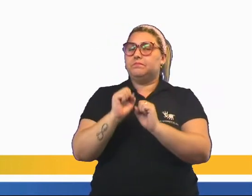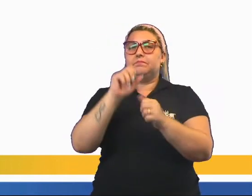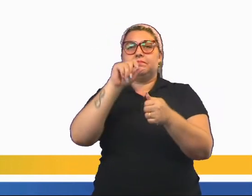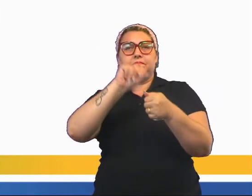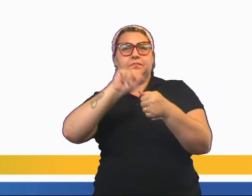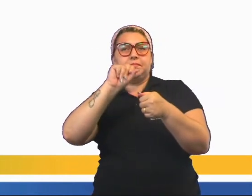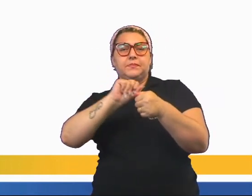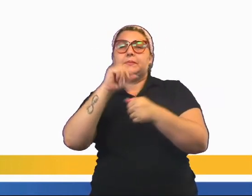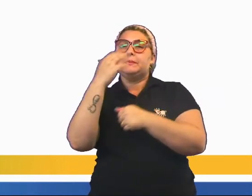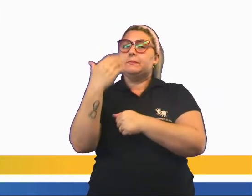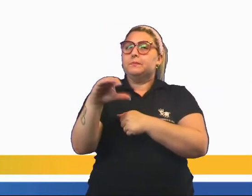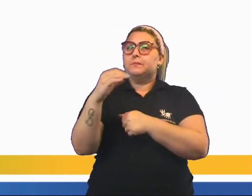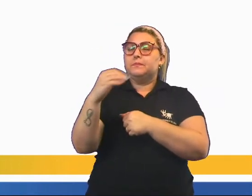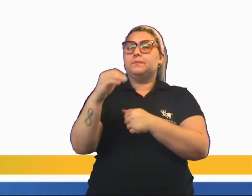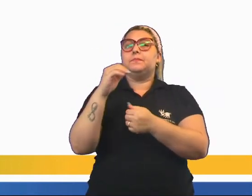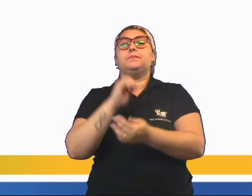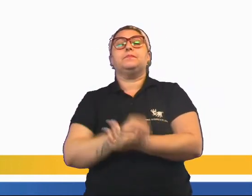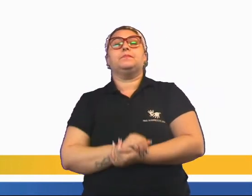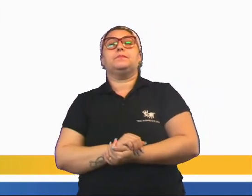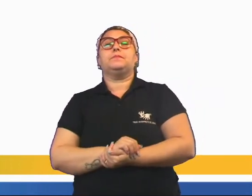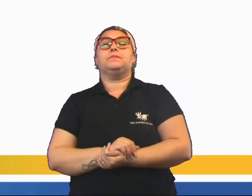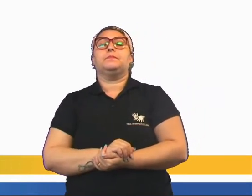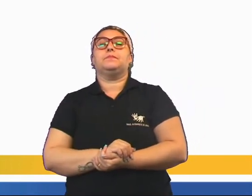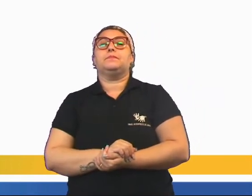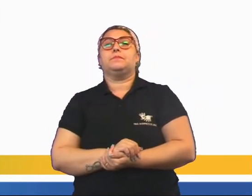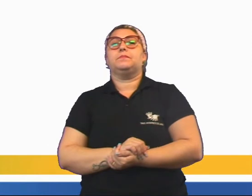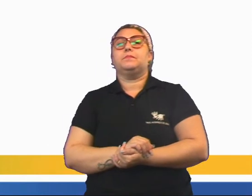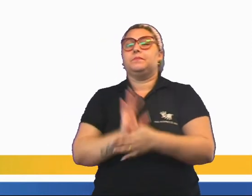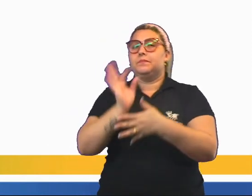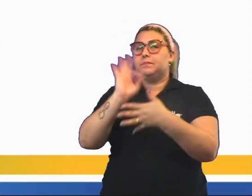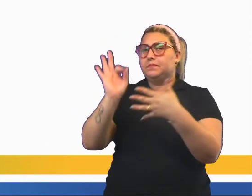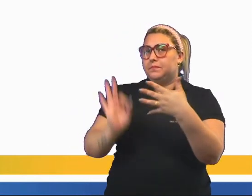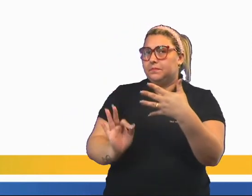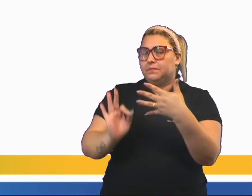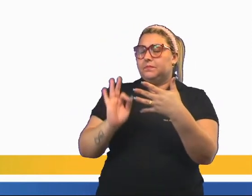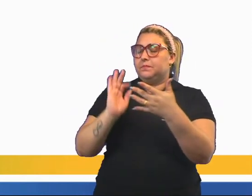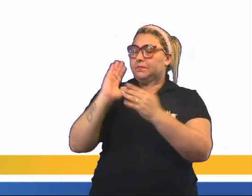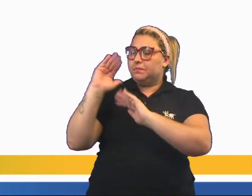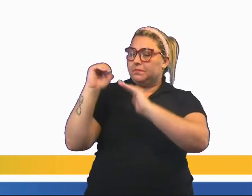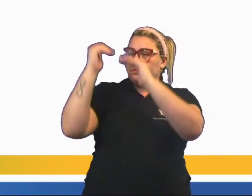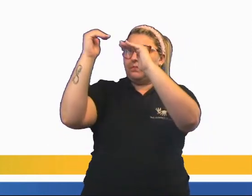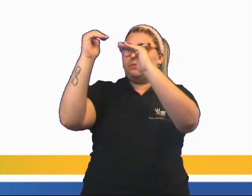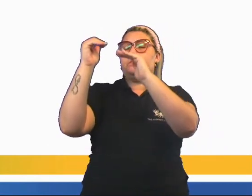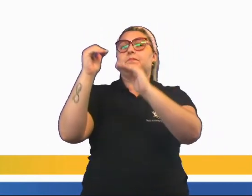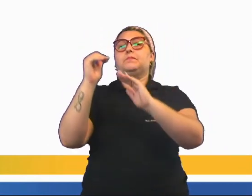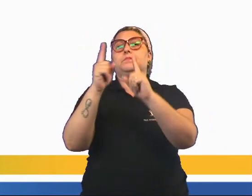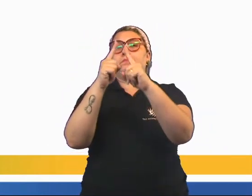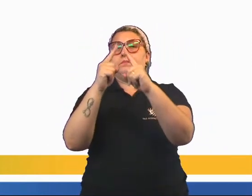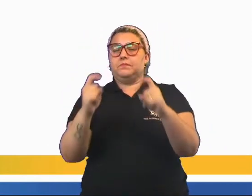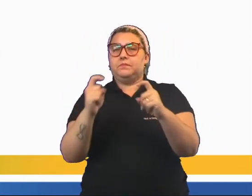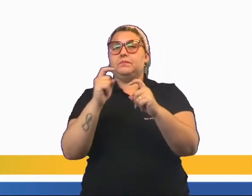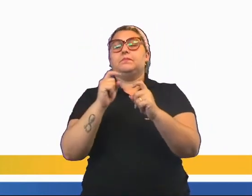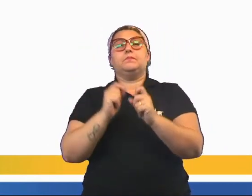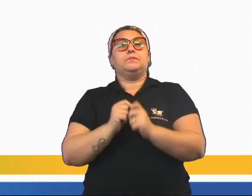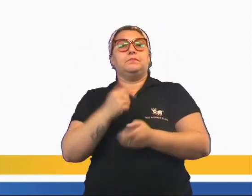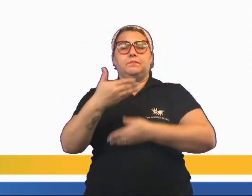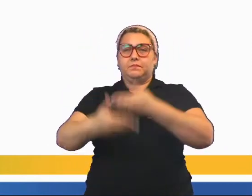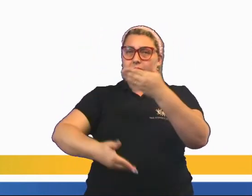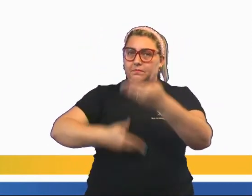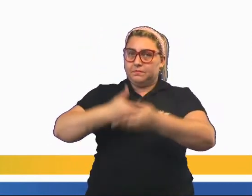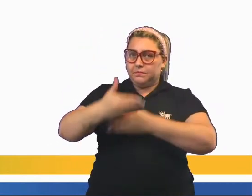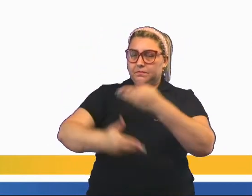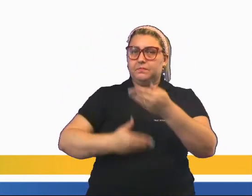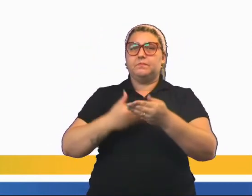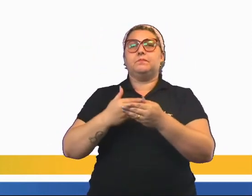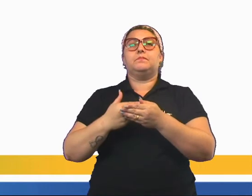realizado por ciência, realizado por religião, por fatores de avanços científicos e outros que são relacionados